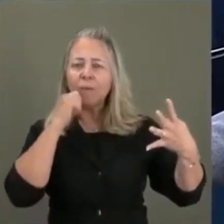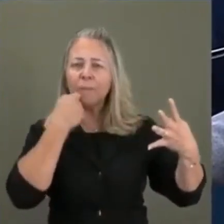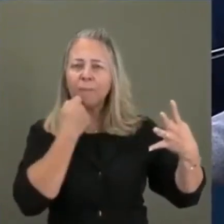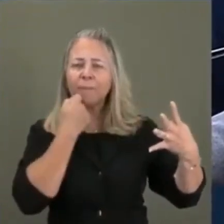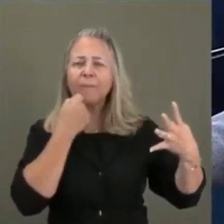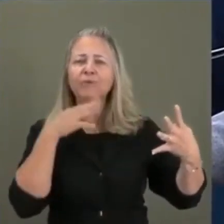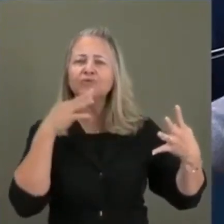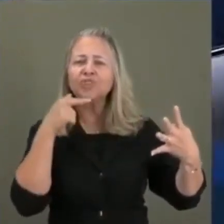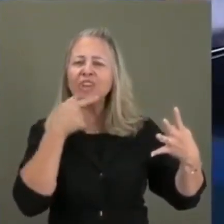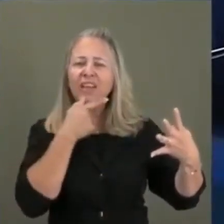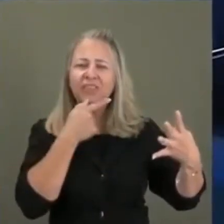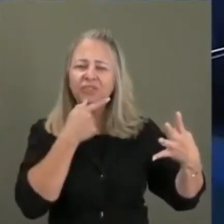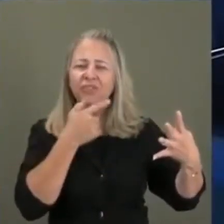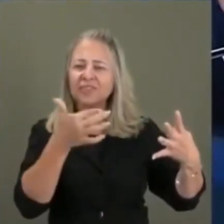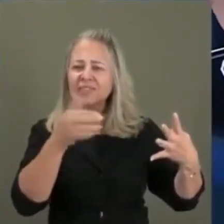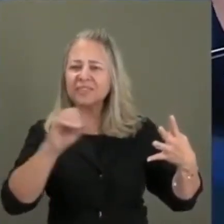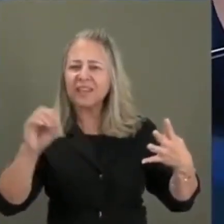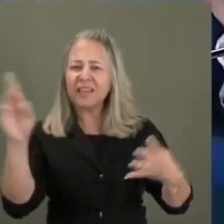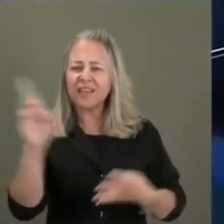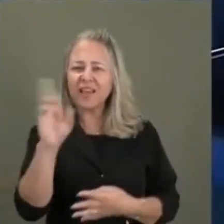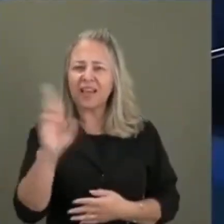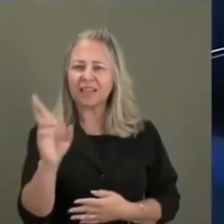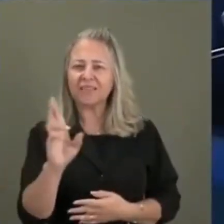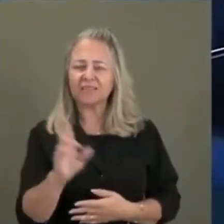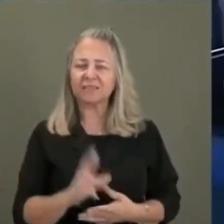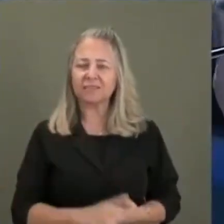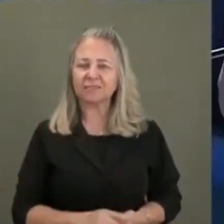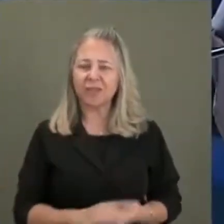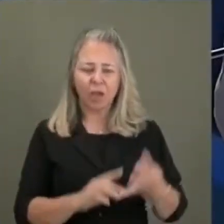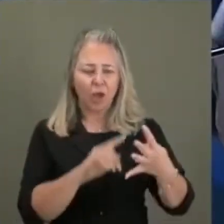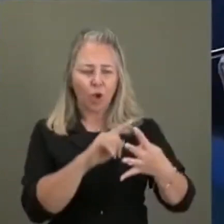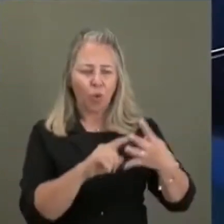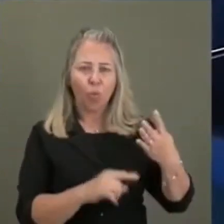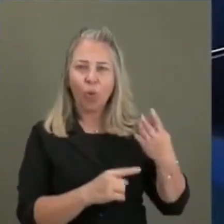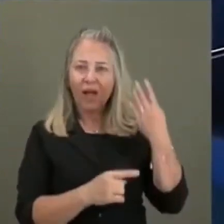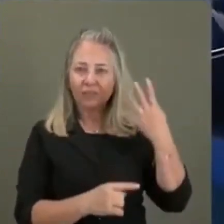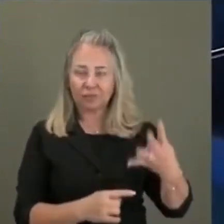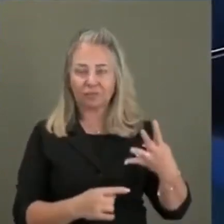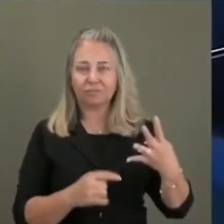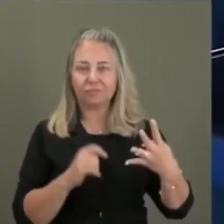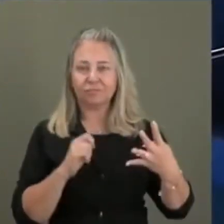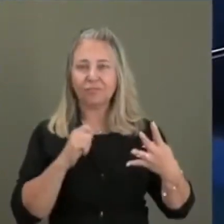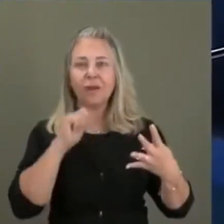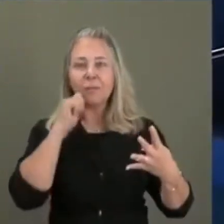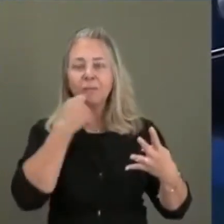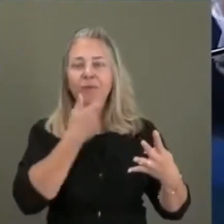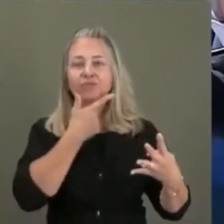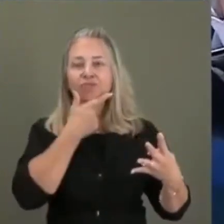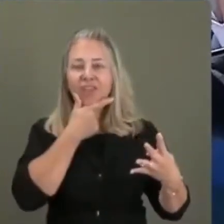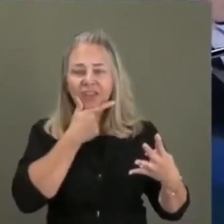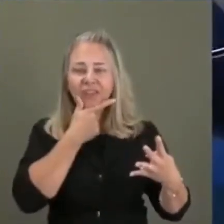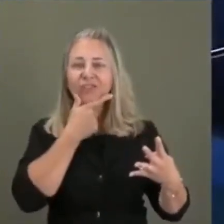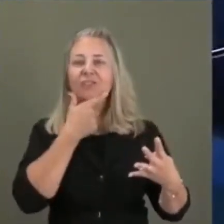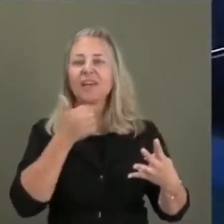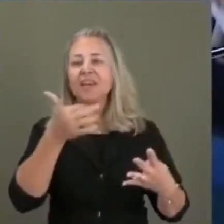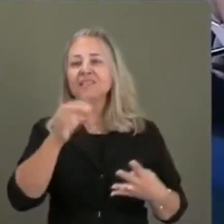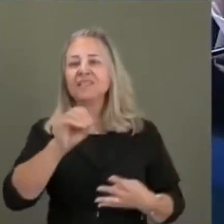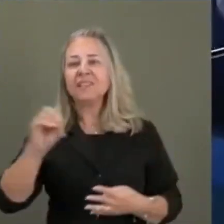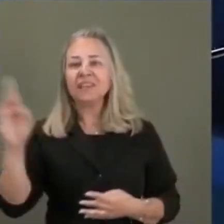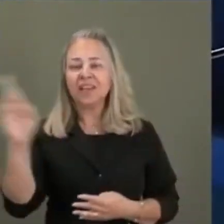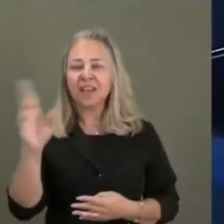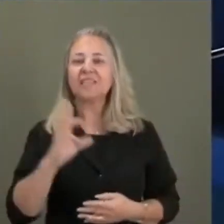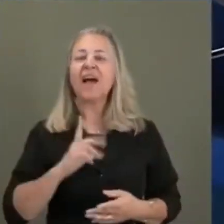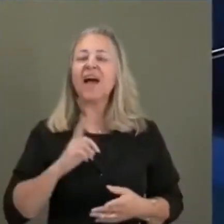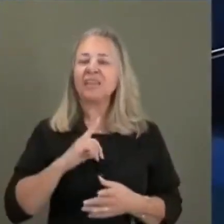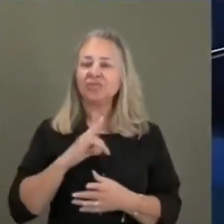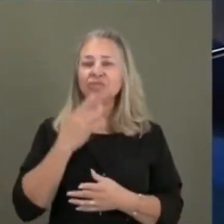nunca vi um pão de queijo desse, não. Na entrada, quatro pão de queijo por R$ Ainda tinha a refeição e a sobremesa. Então, acredito,